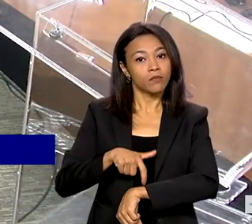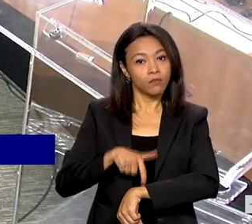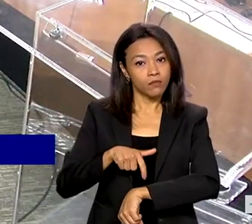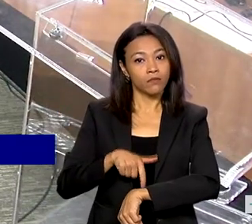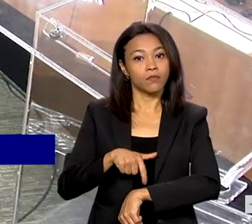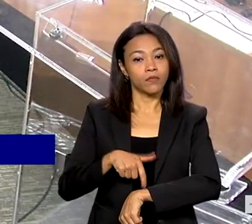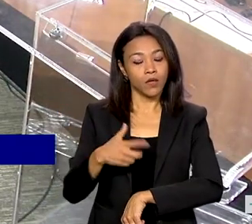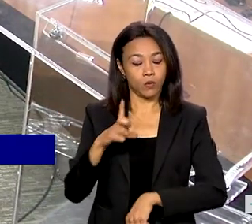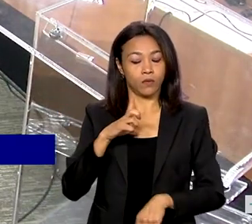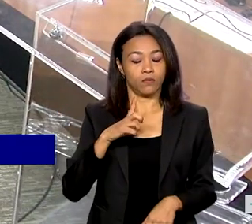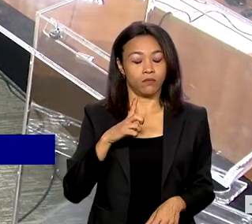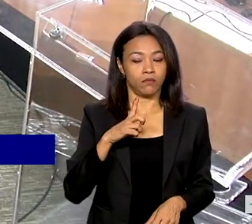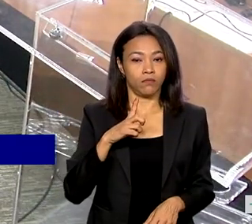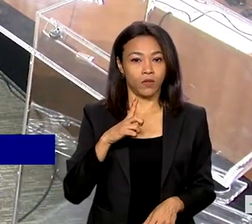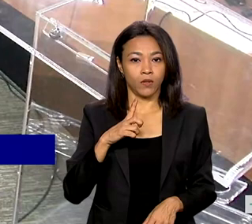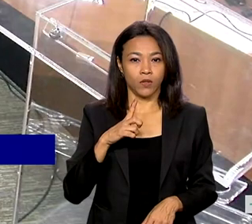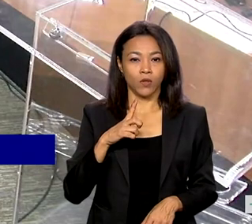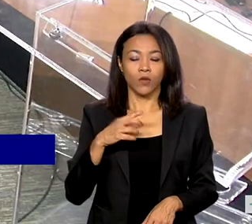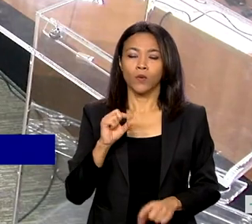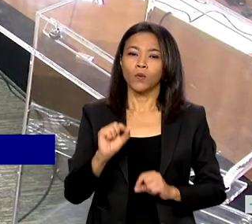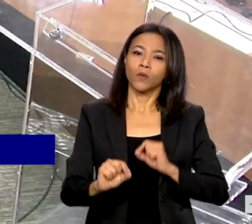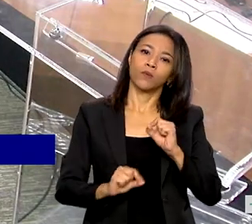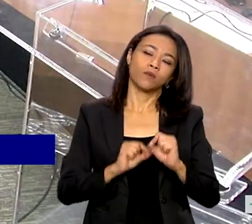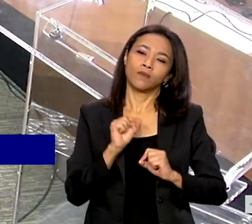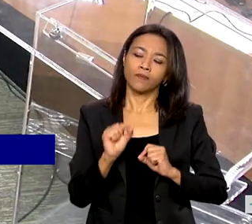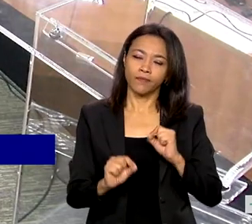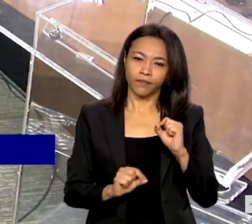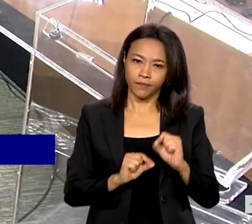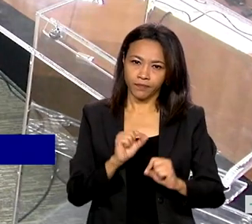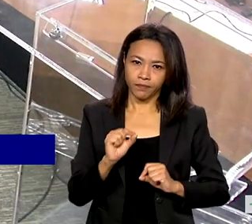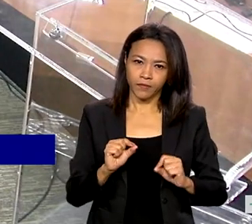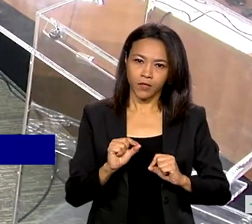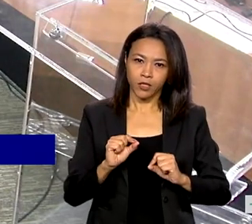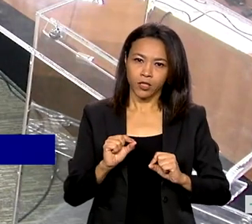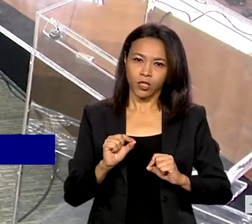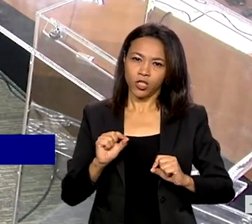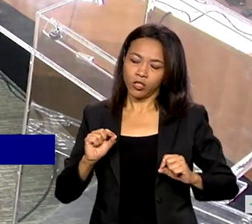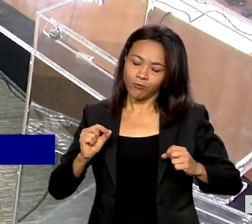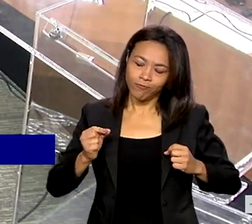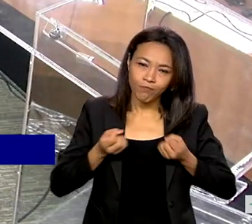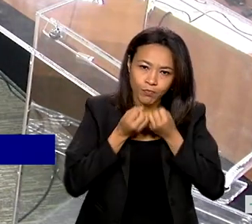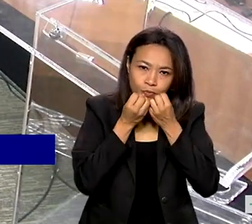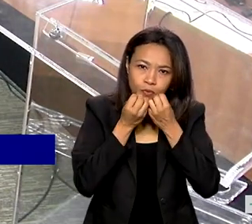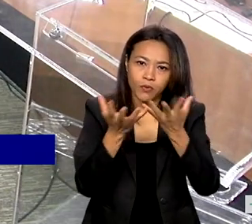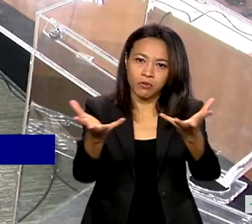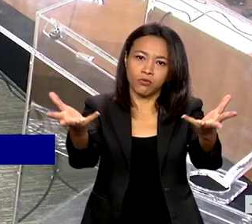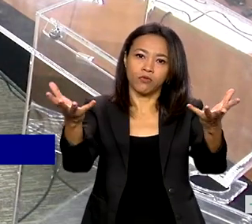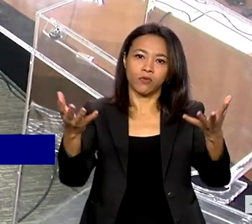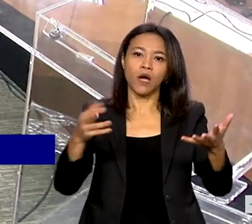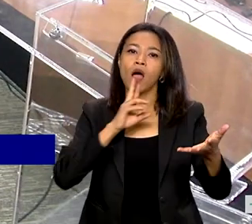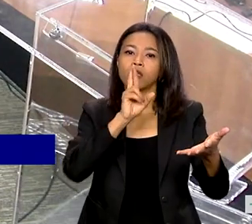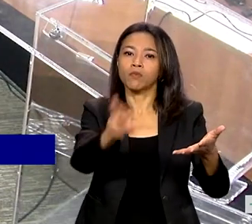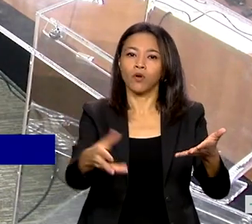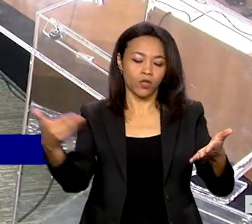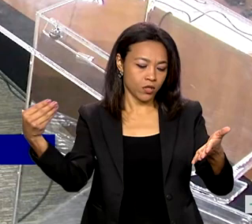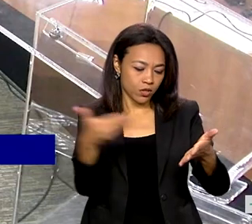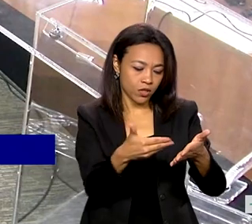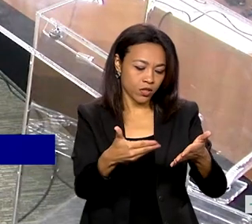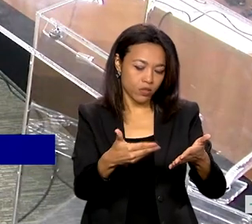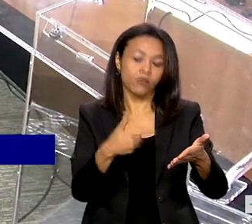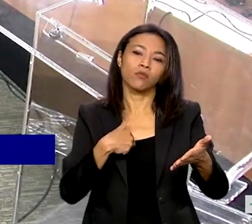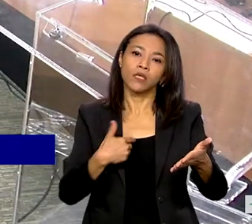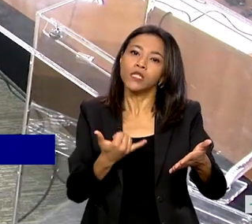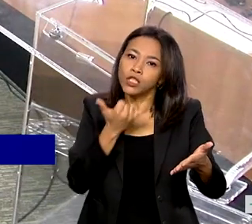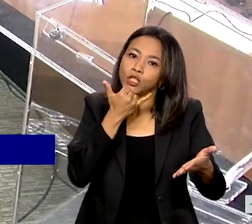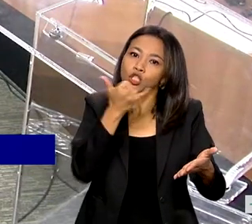eu tenho o peso de proclamar esse resultado e formalizar esse pedido de